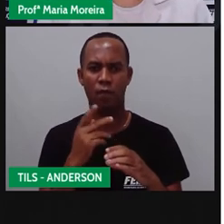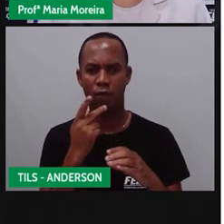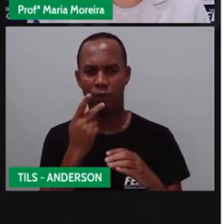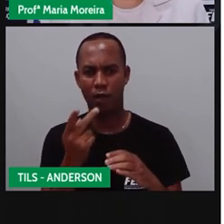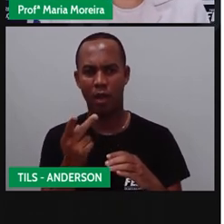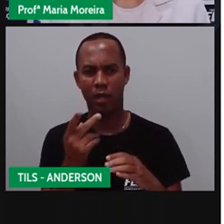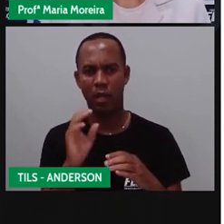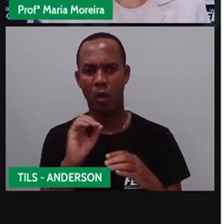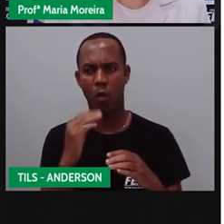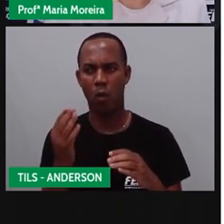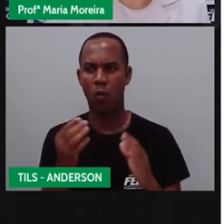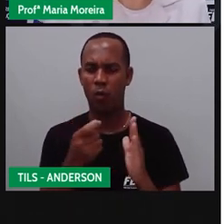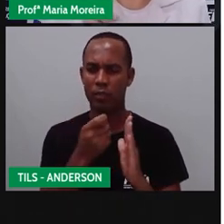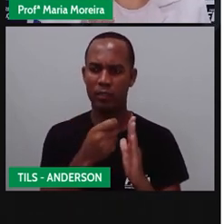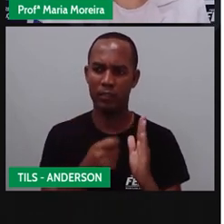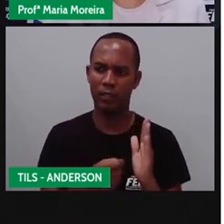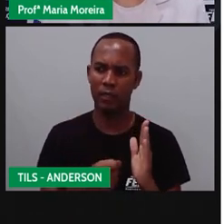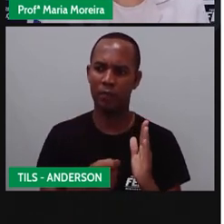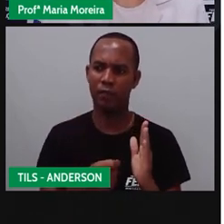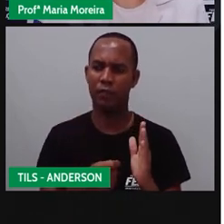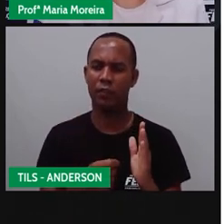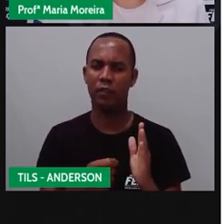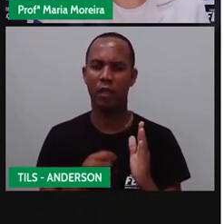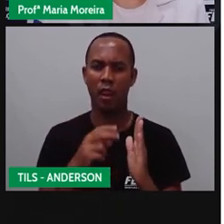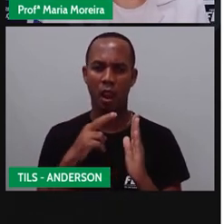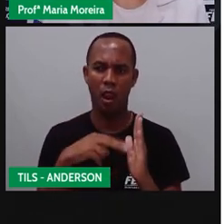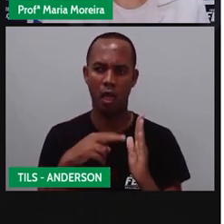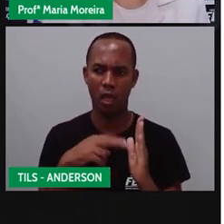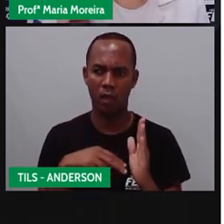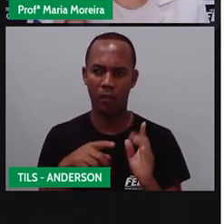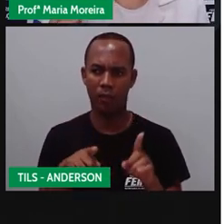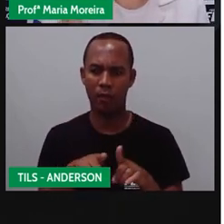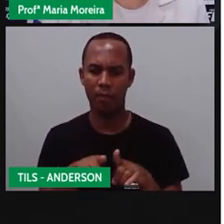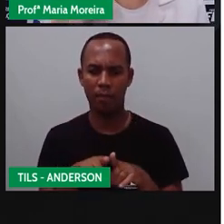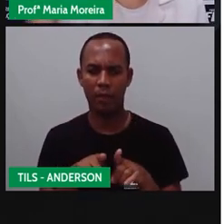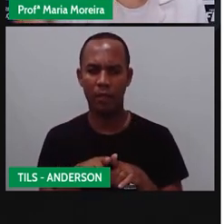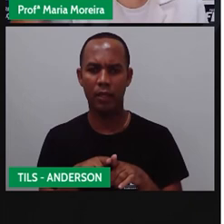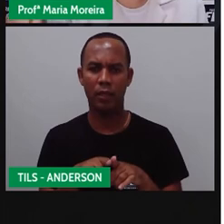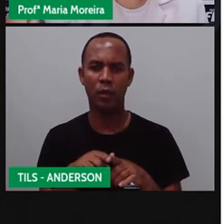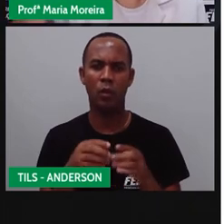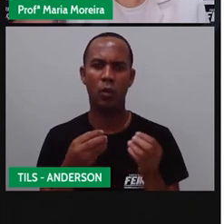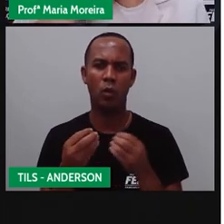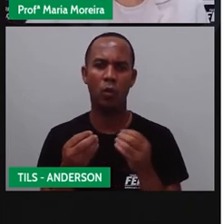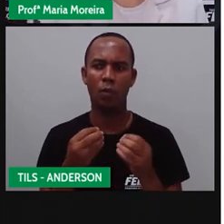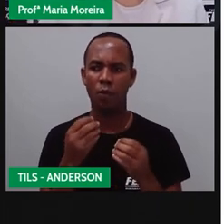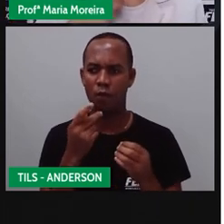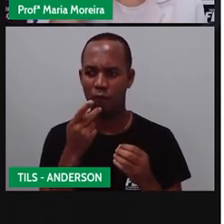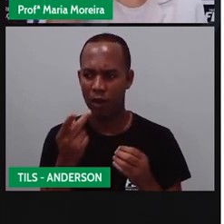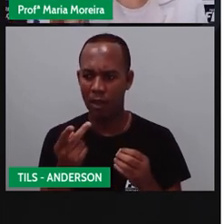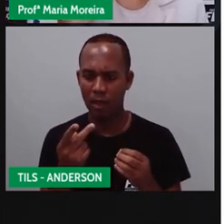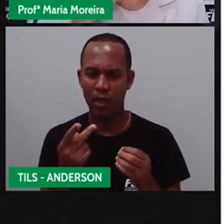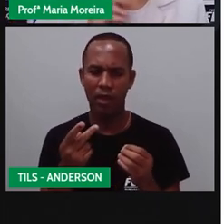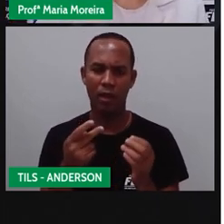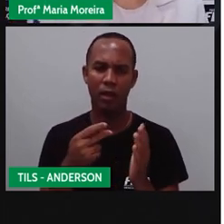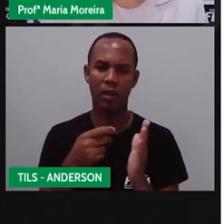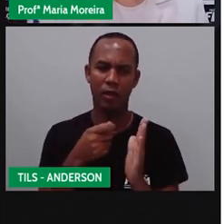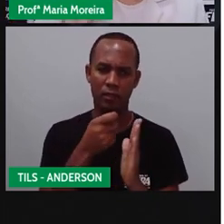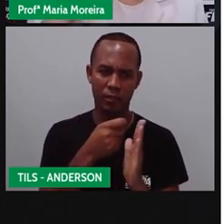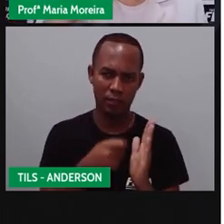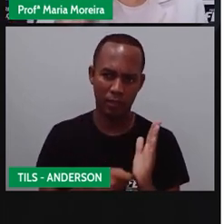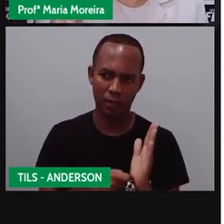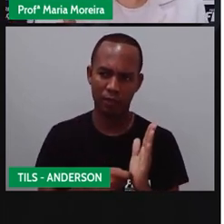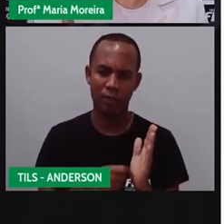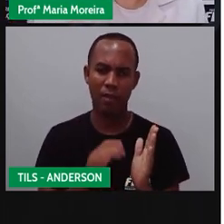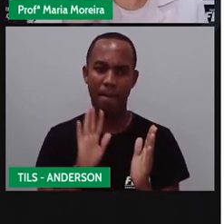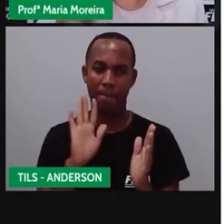ou escreve, quem ouve ou lê. Não é isso? Mas a gente está falando o seguinte, olha, fala, escreve, ouve e lê.